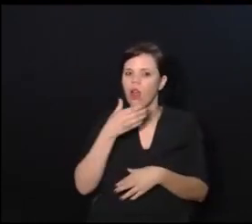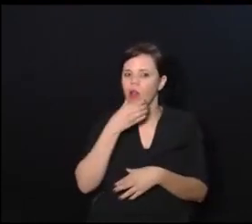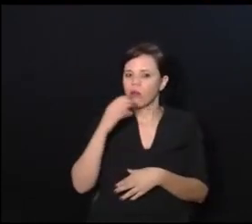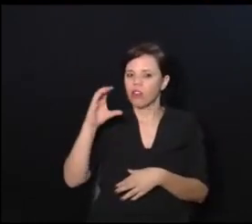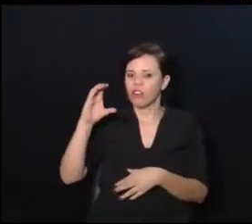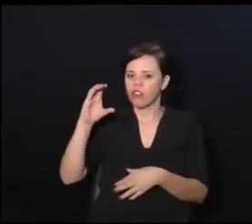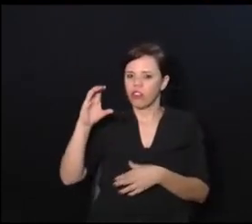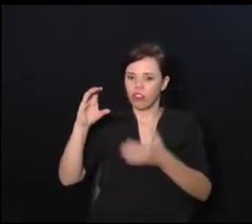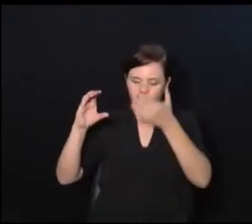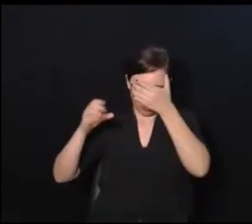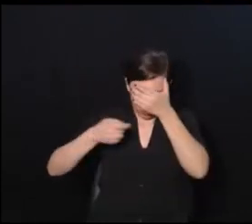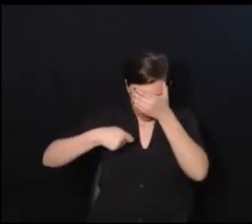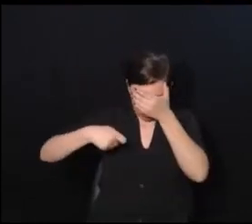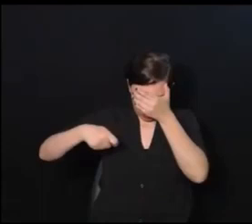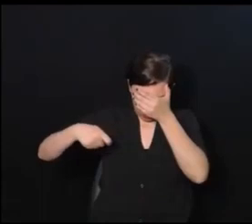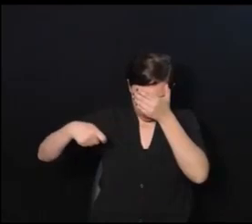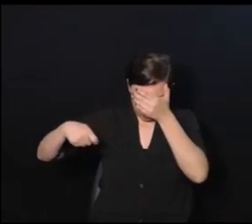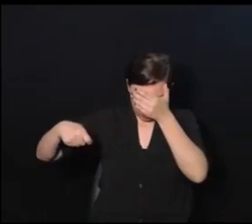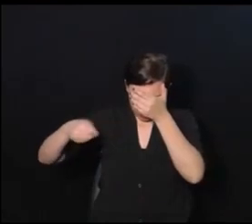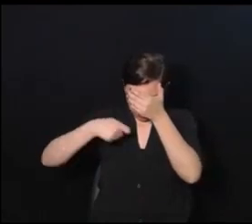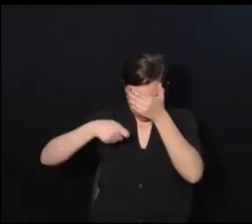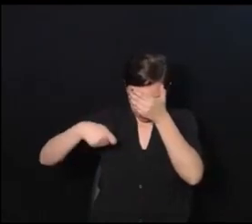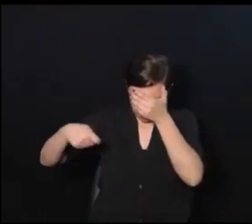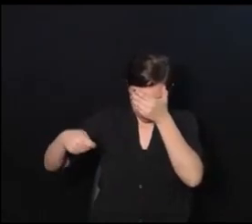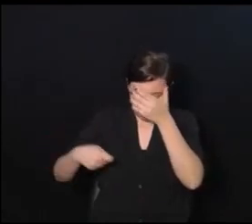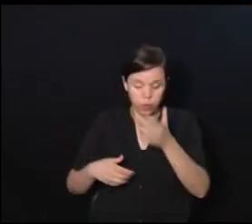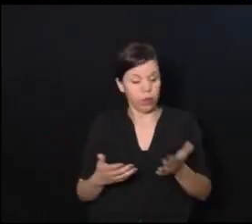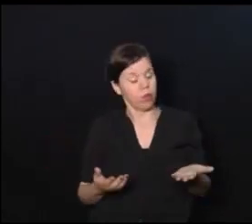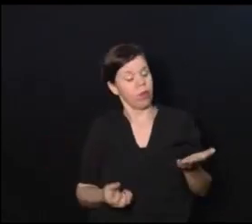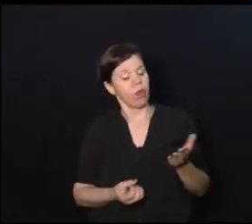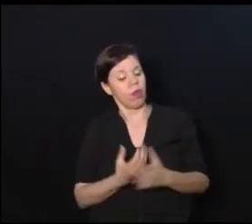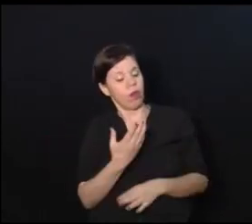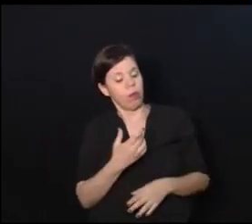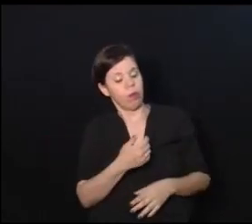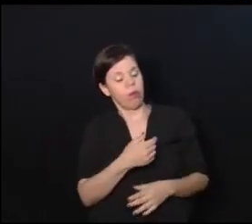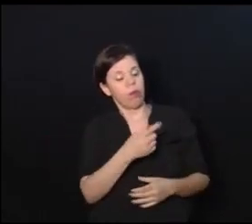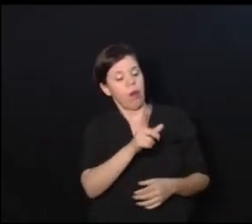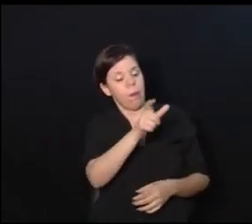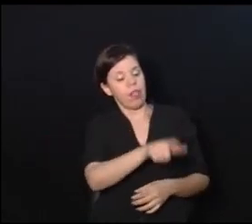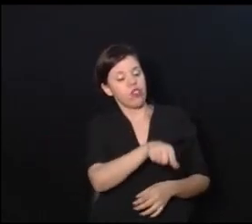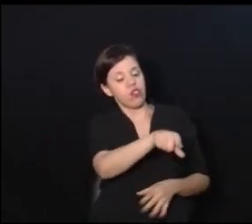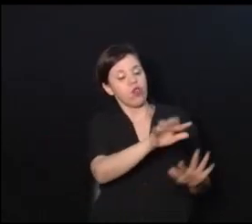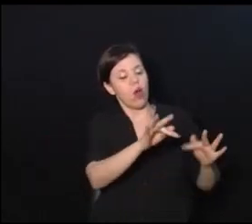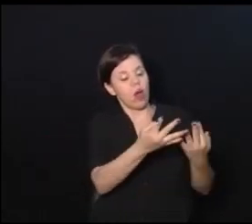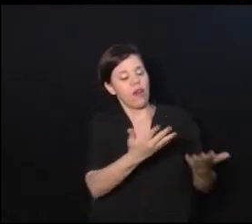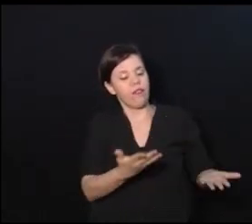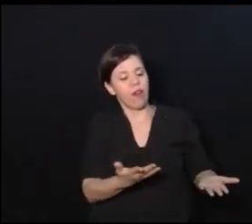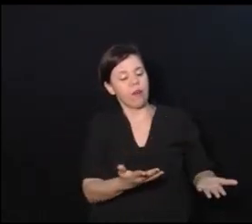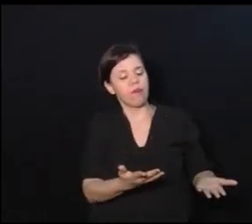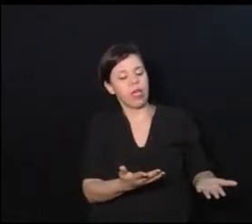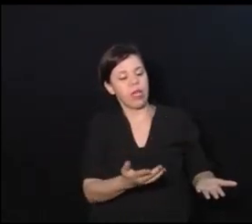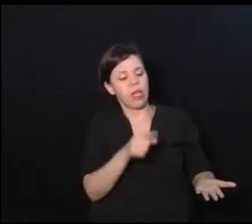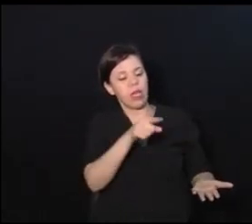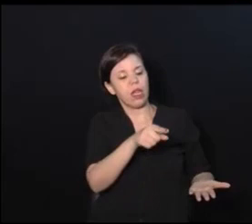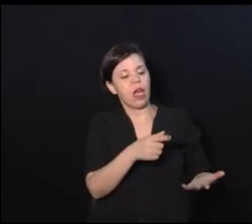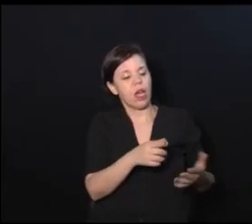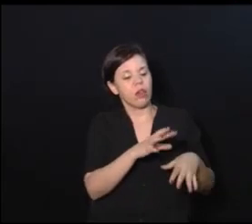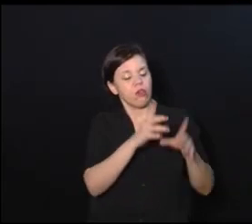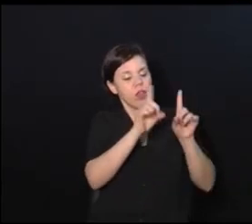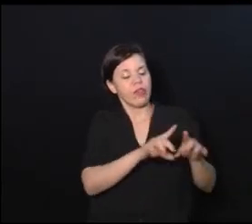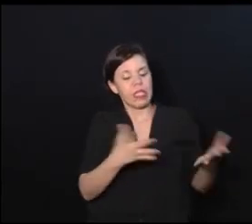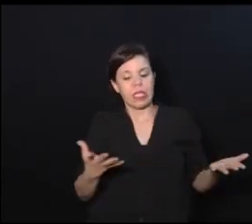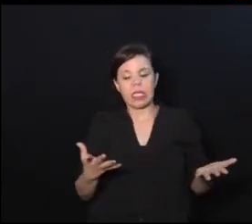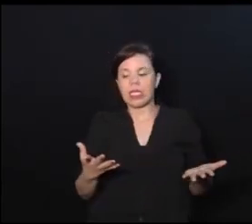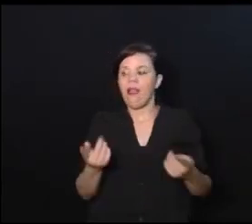aparece uma deficiência na família, a primeira coisa que a família faz é negociar com Deus e com o diabo, com qualquer um que ajude a resolver aquele problema.